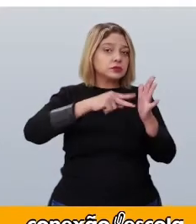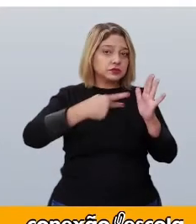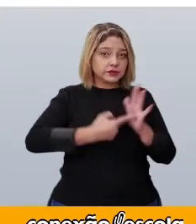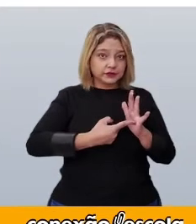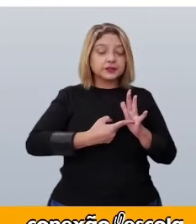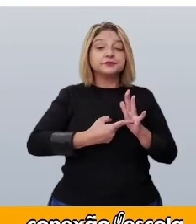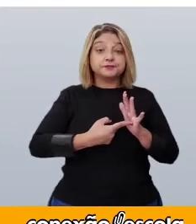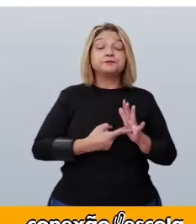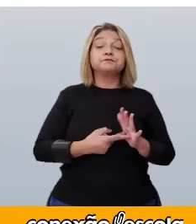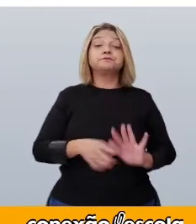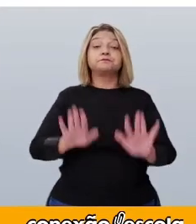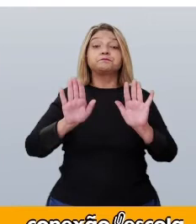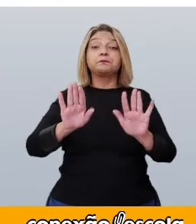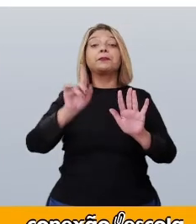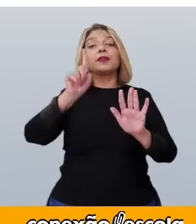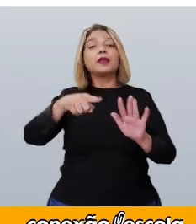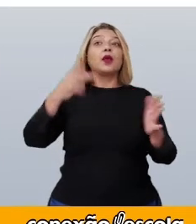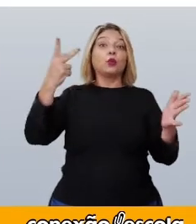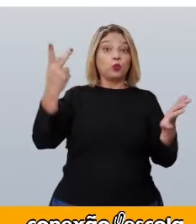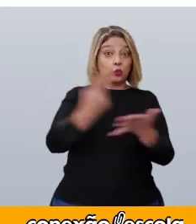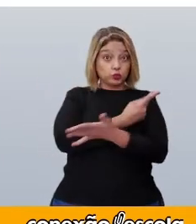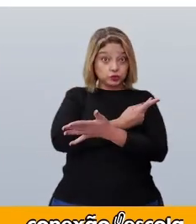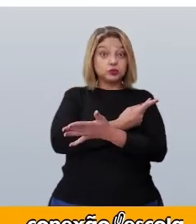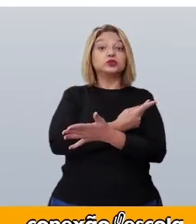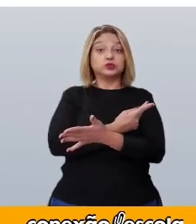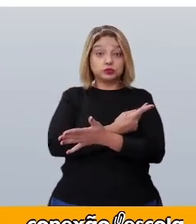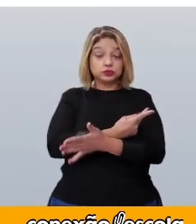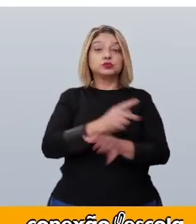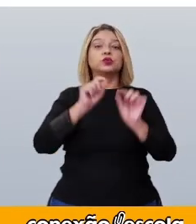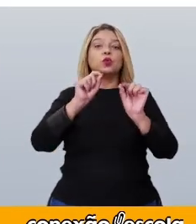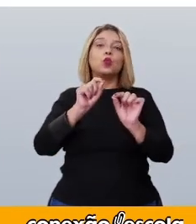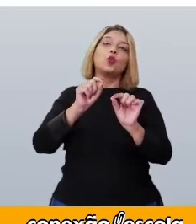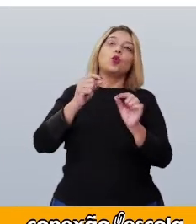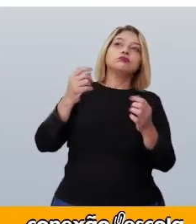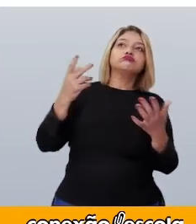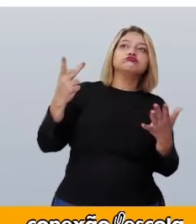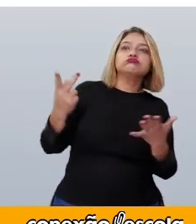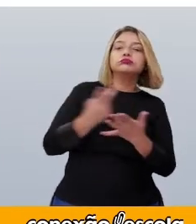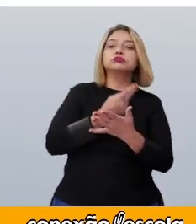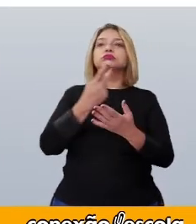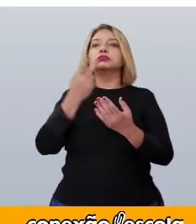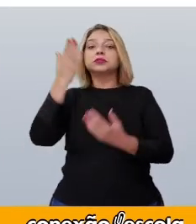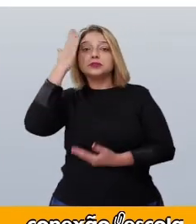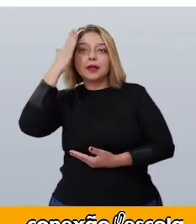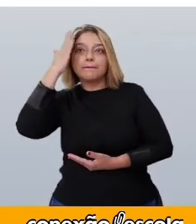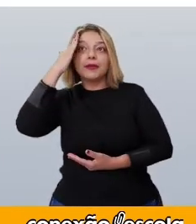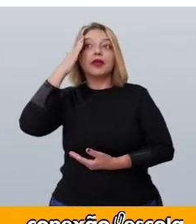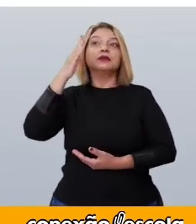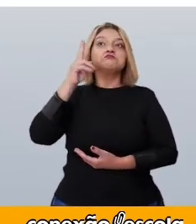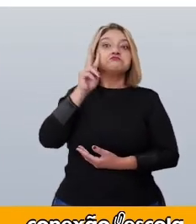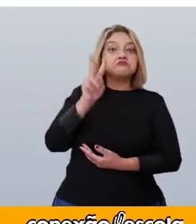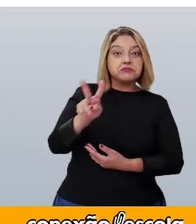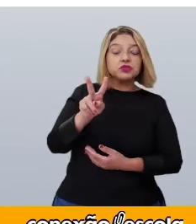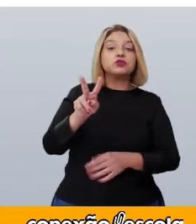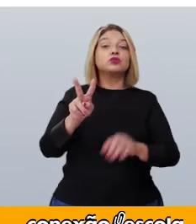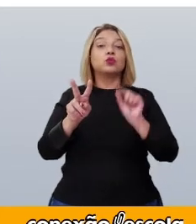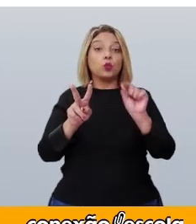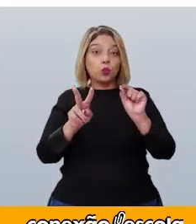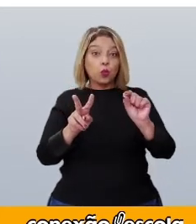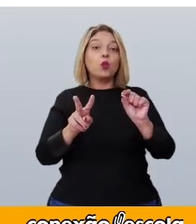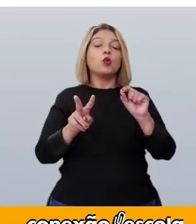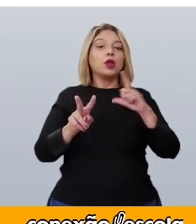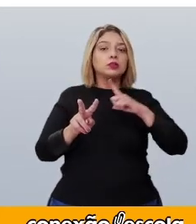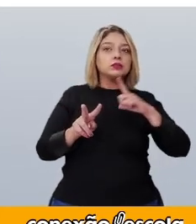O fato é um acontecimento, uma ocorrência ou constatação. Aquilo que acontece